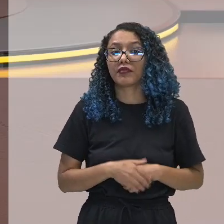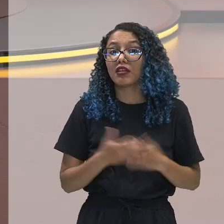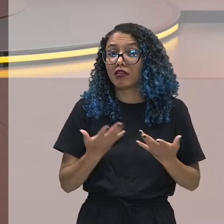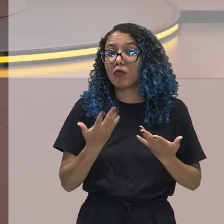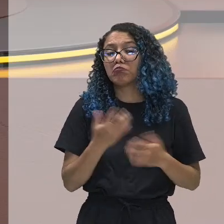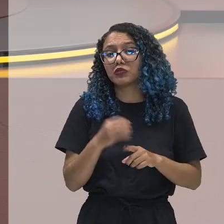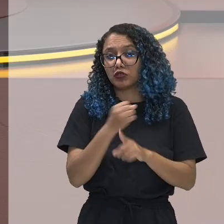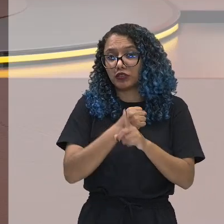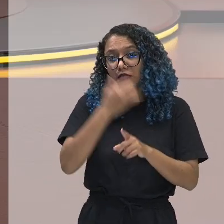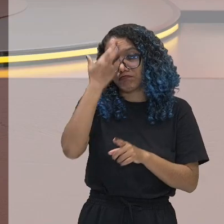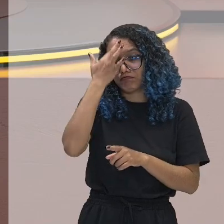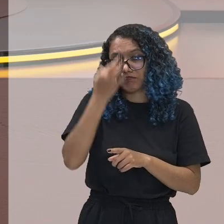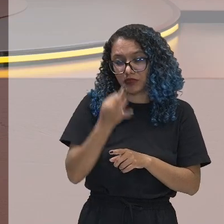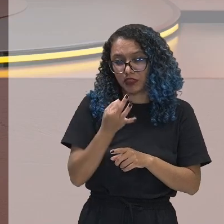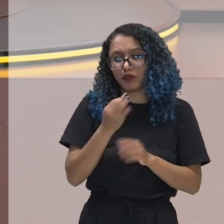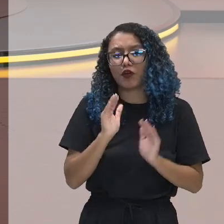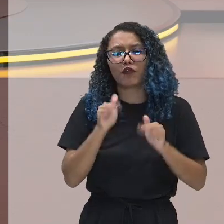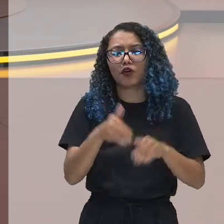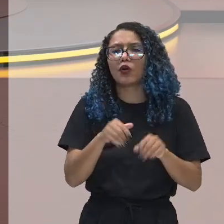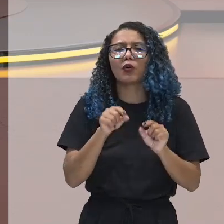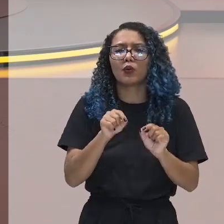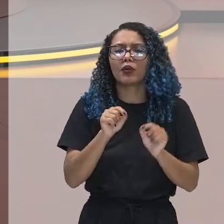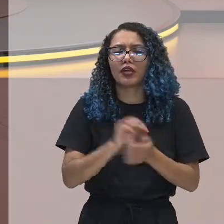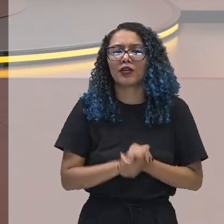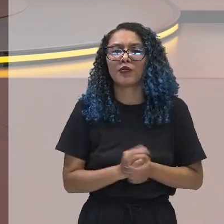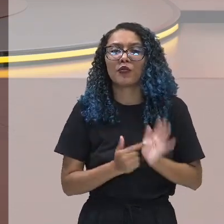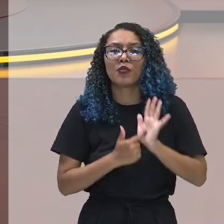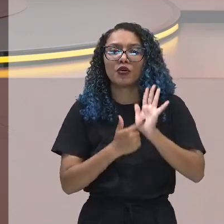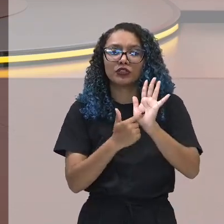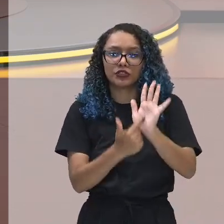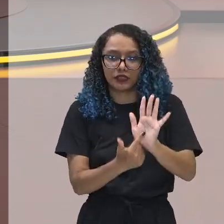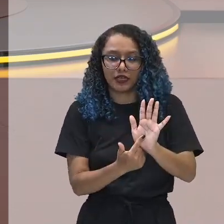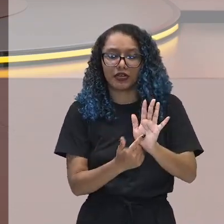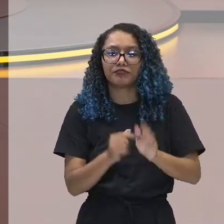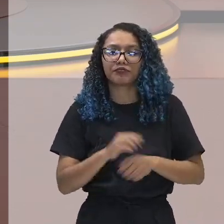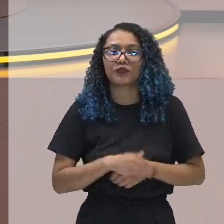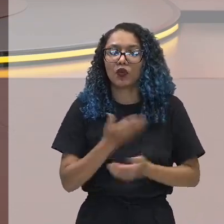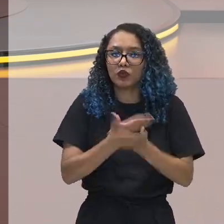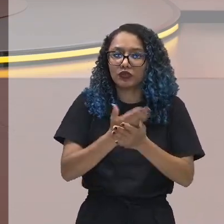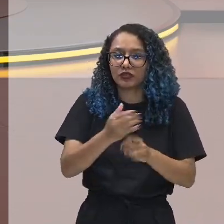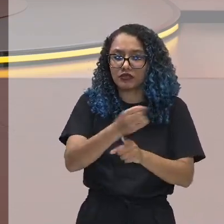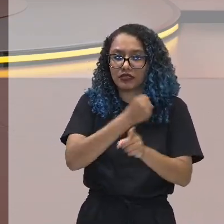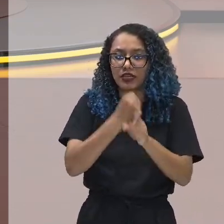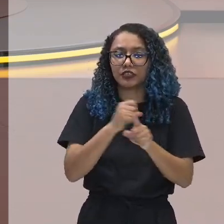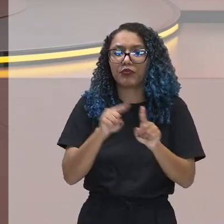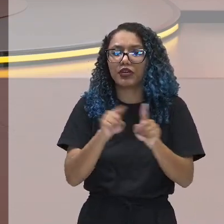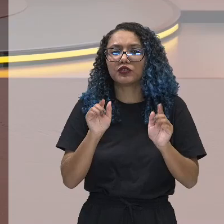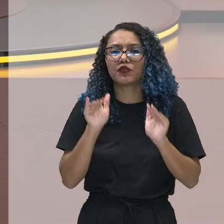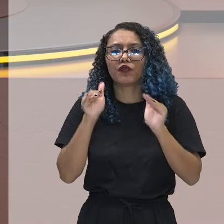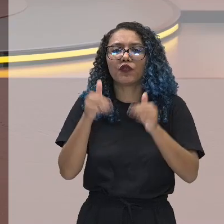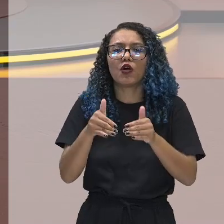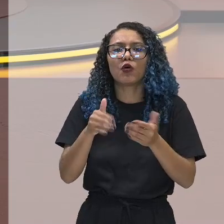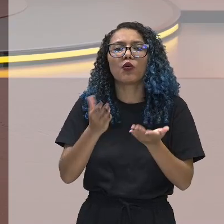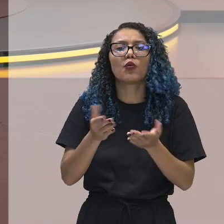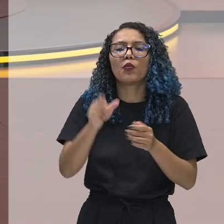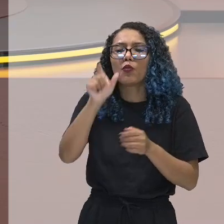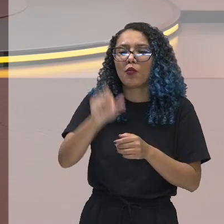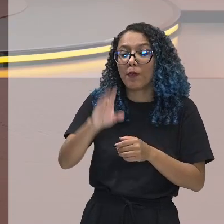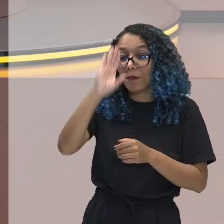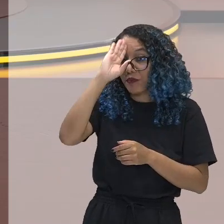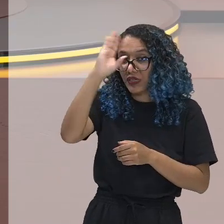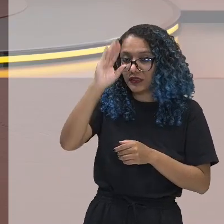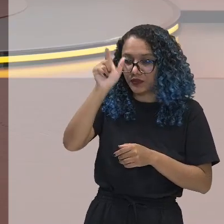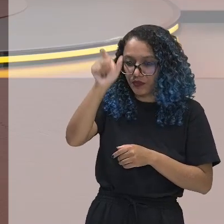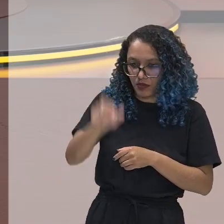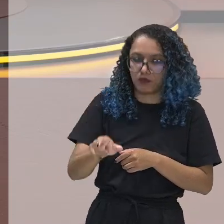essa finalidade de trazer o estudo da sociedade, mas a partir do sujeito, a partir do